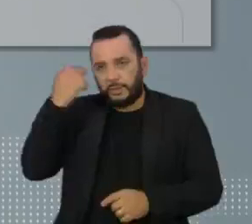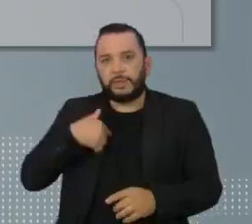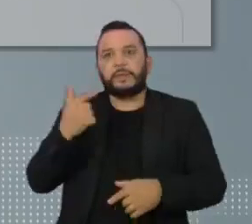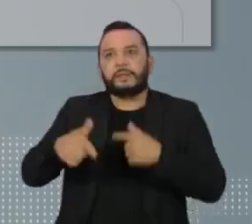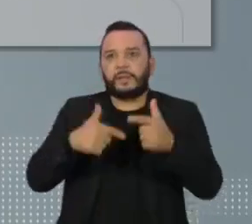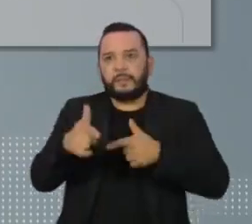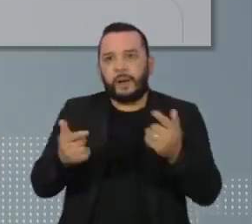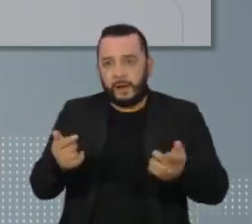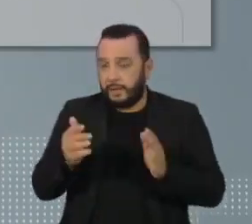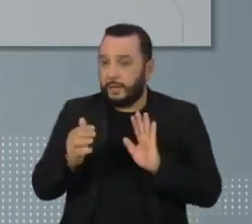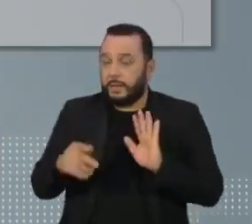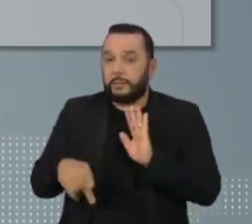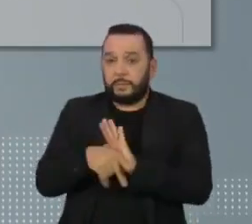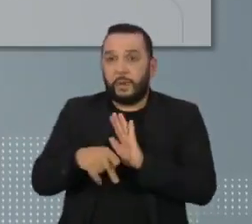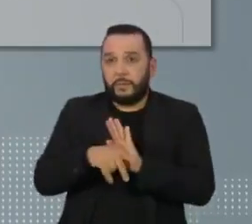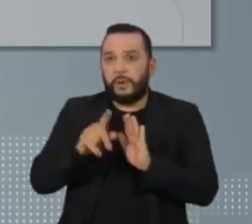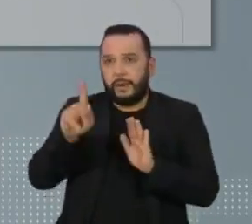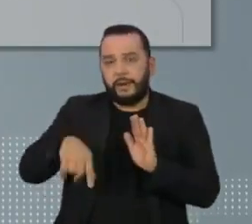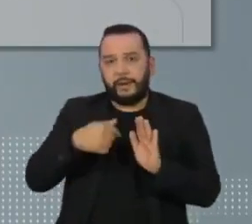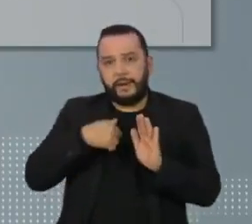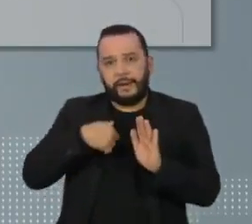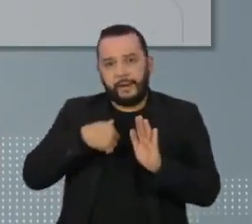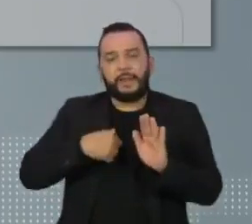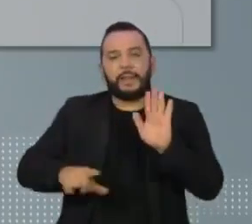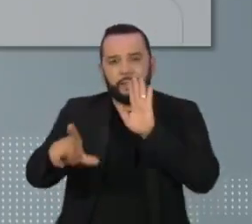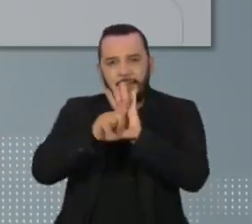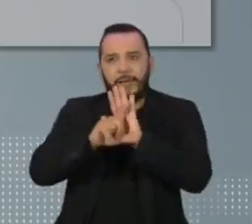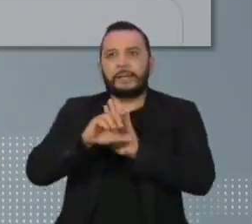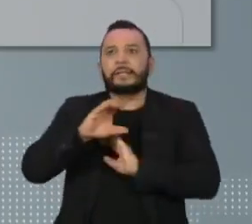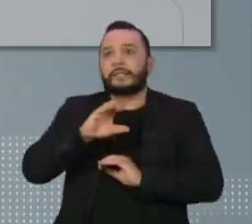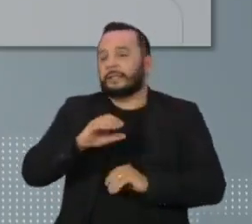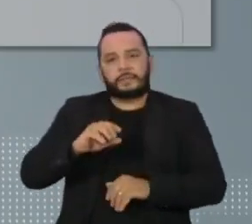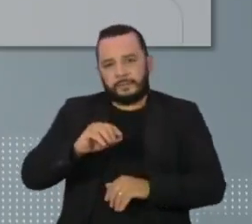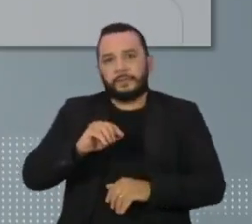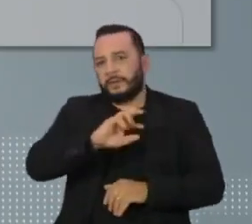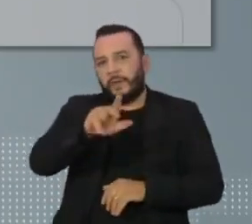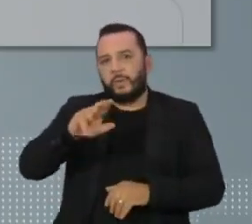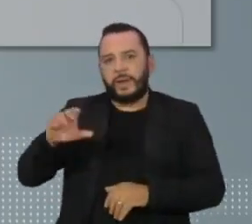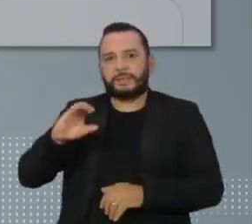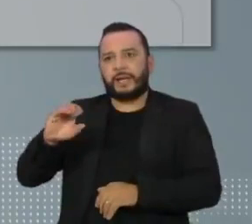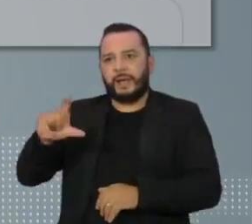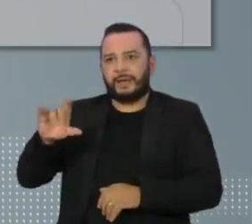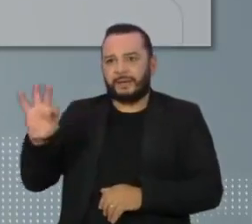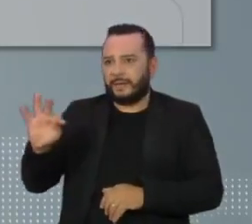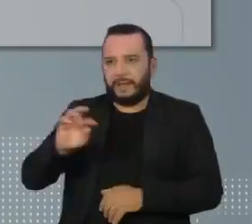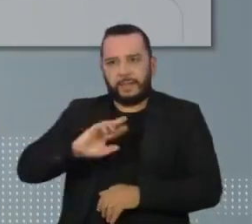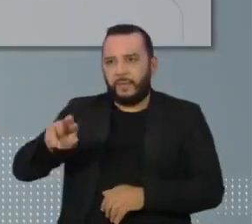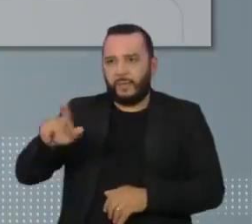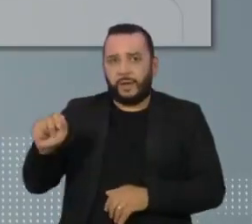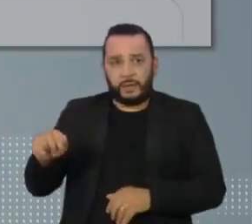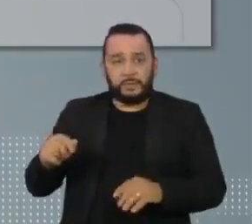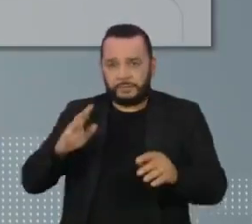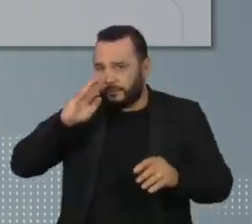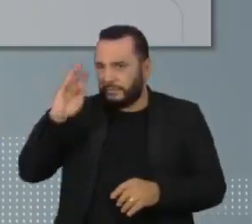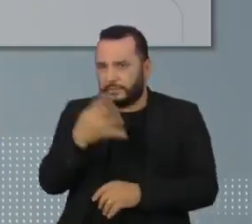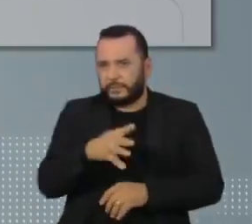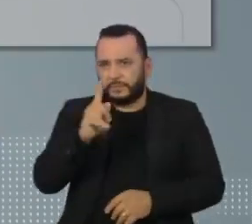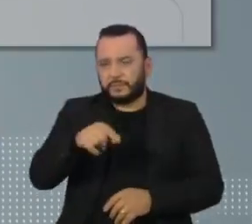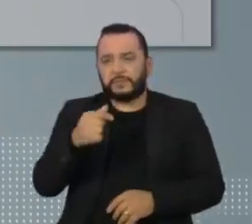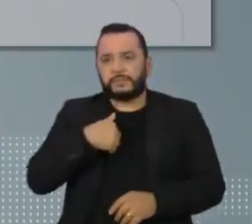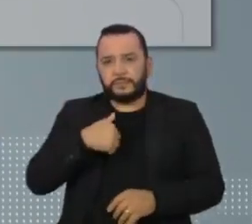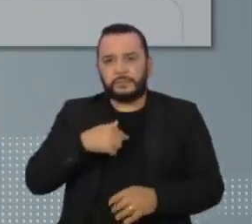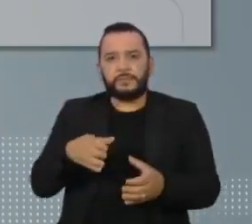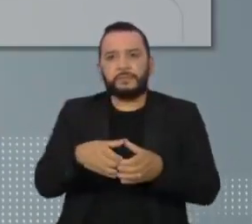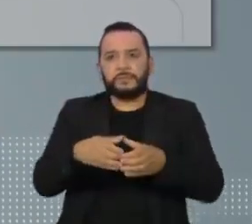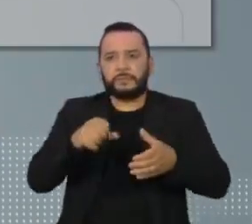comissionados porque são regidos por estatuto, não pela CLT. Segundo ele, as acusações partiram de